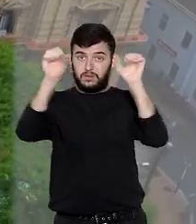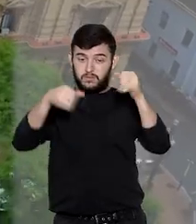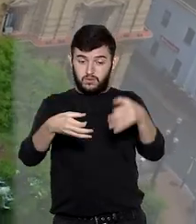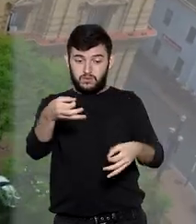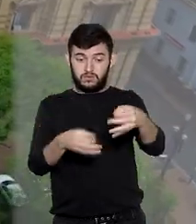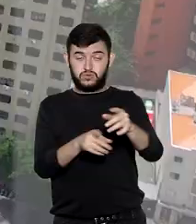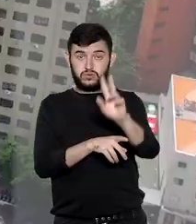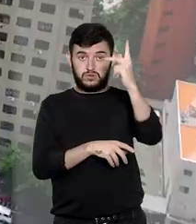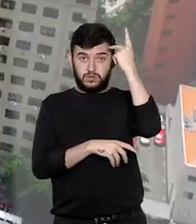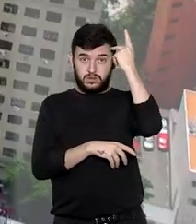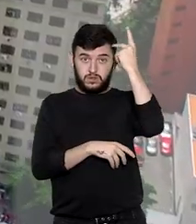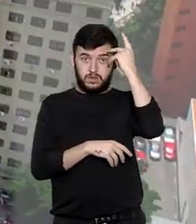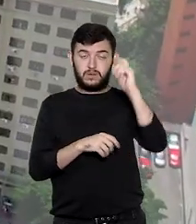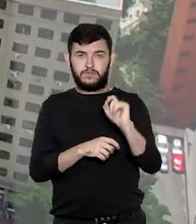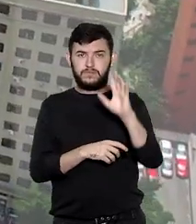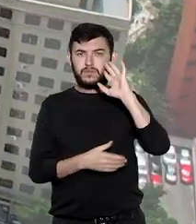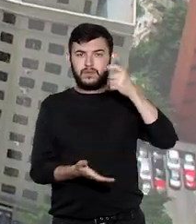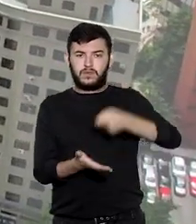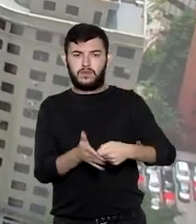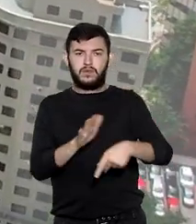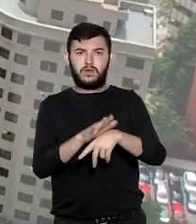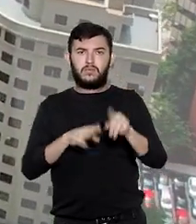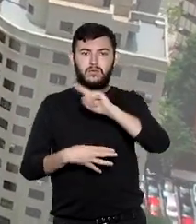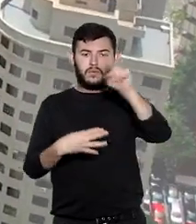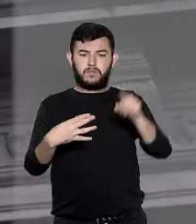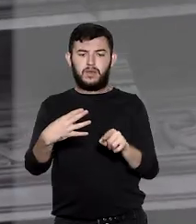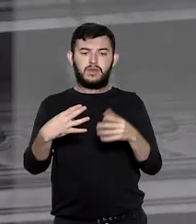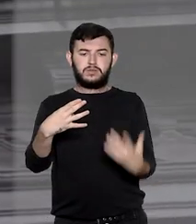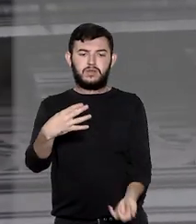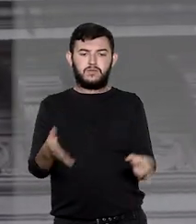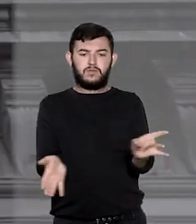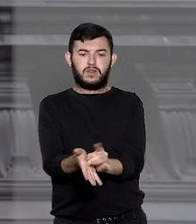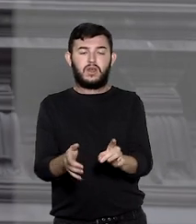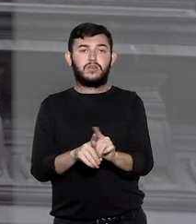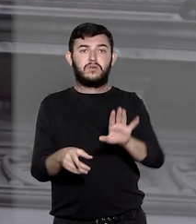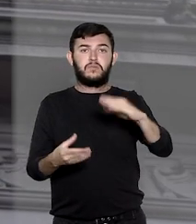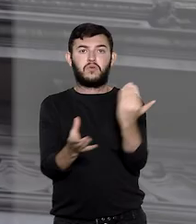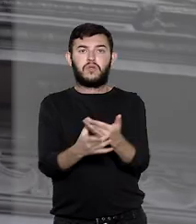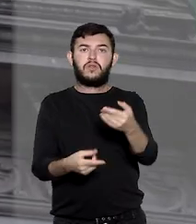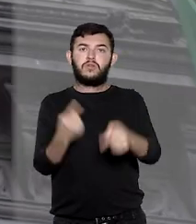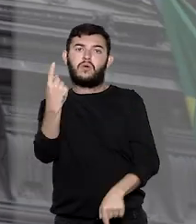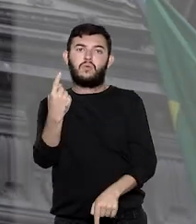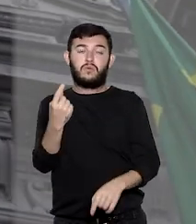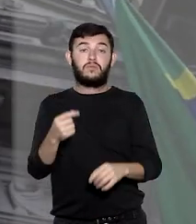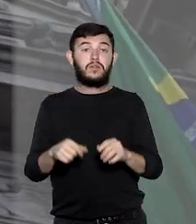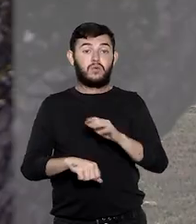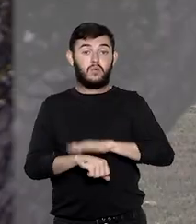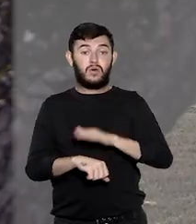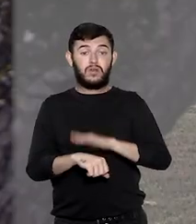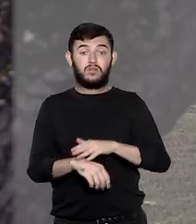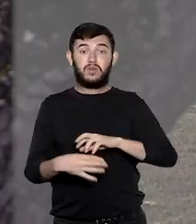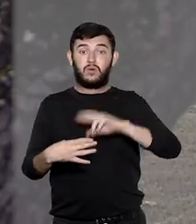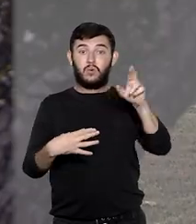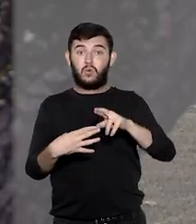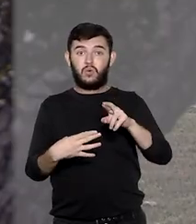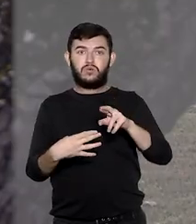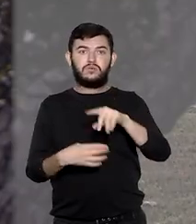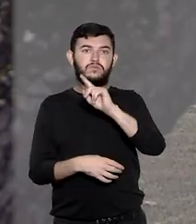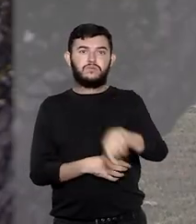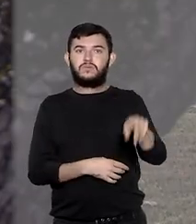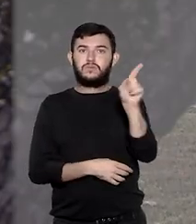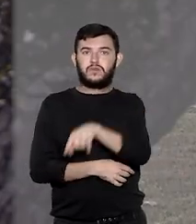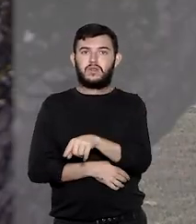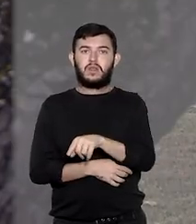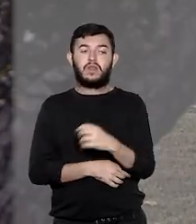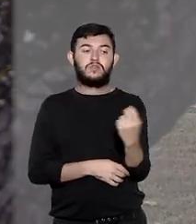Tribunal de Justiça de São Paulo confirmou a decisão de primeira instância que julgou a ação improcedente. Ao negar provimento ao